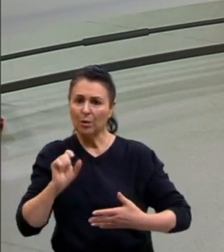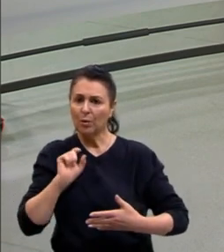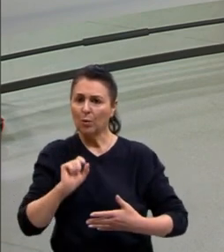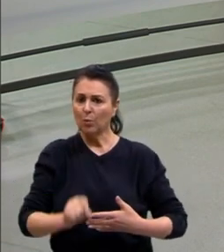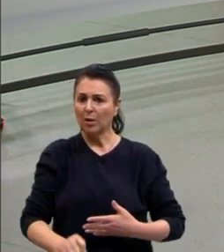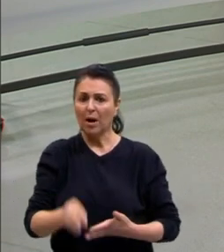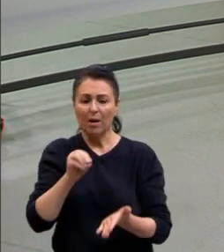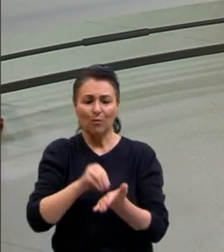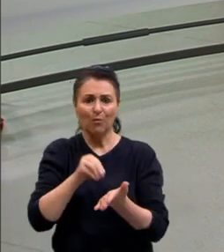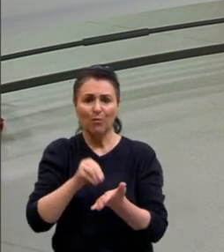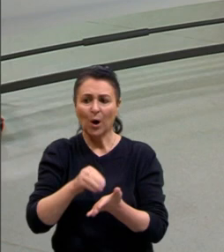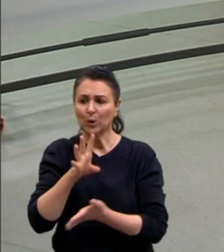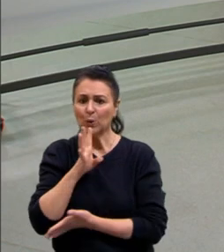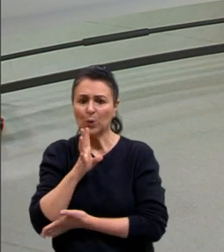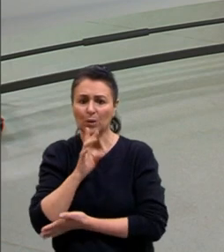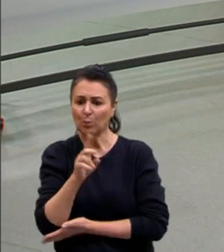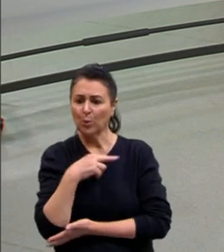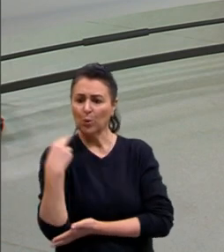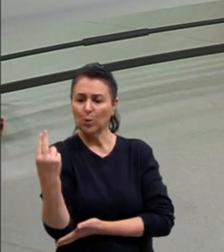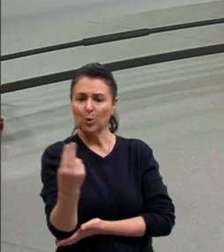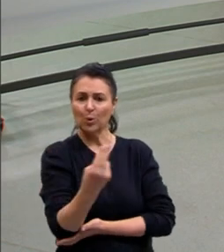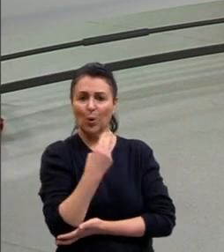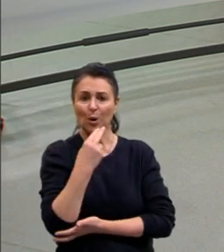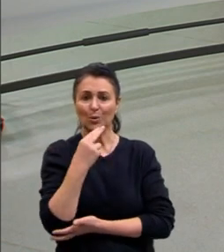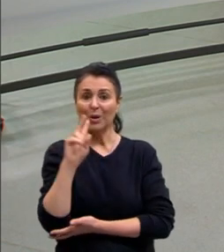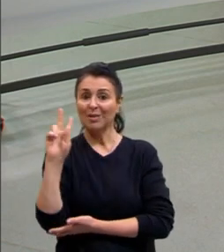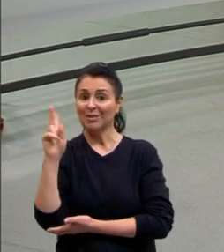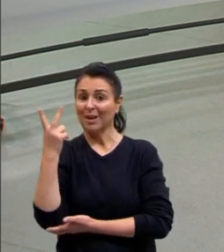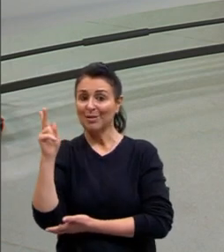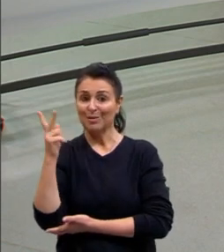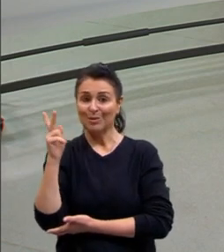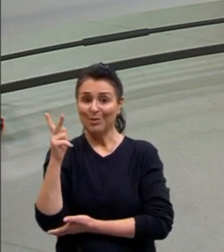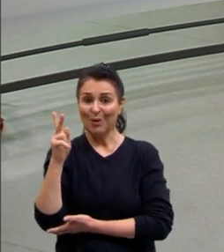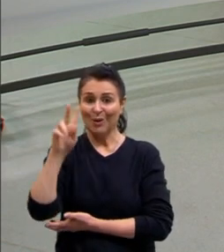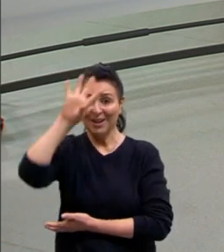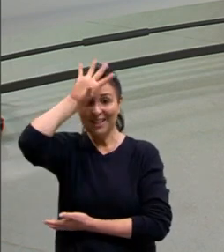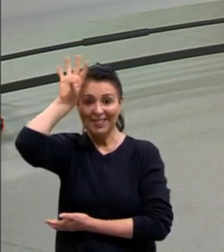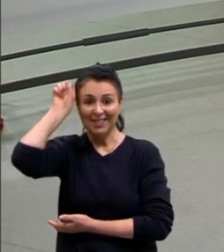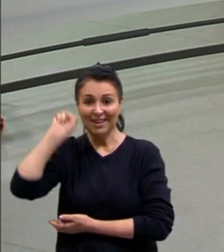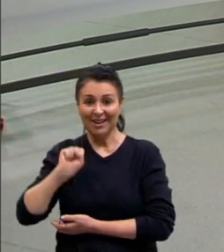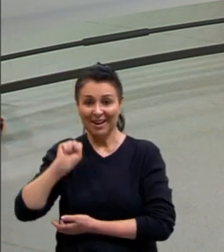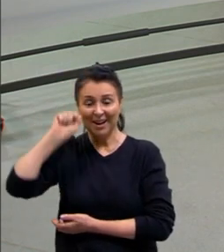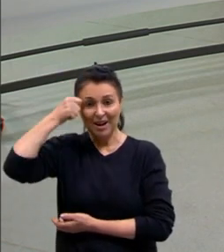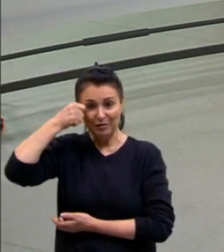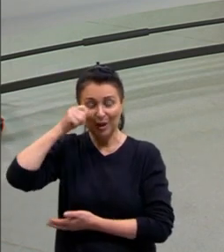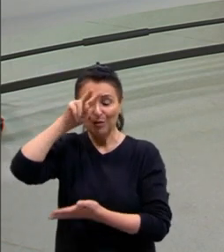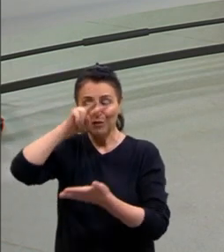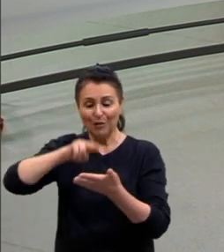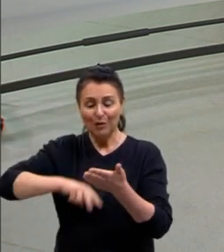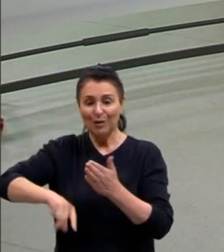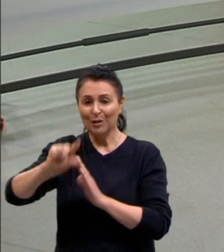do desconhecimento que a gente tem sobre a história da África. Então, vou ler para vocês um trechinho.